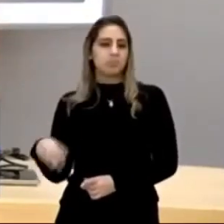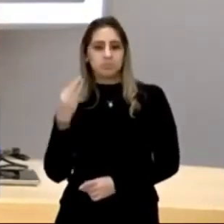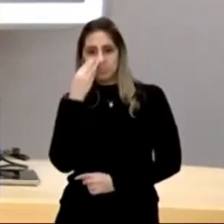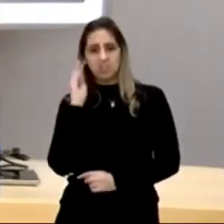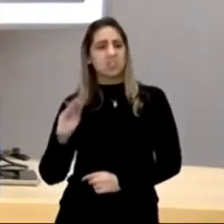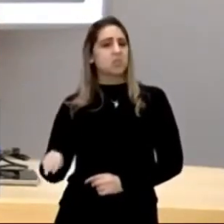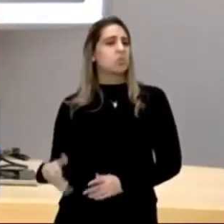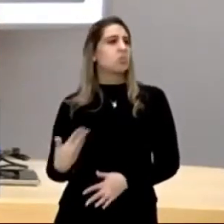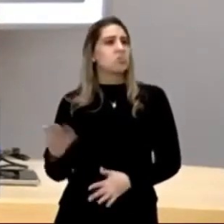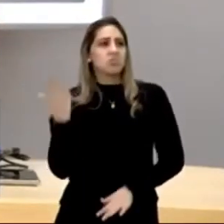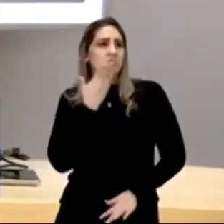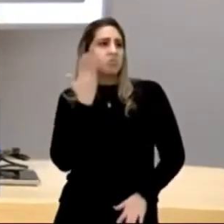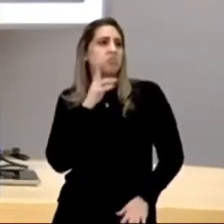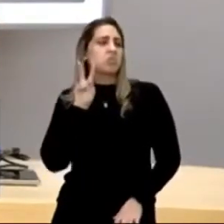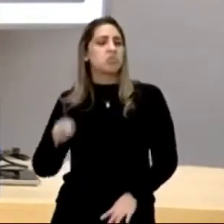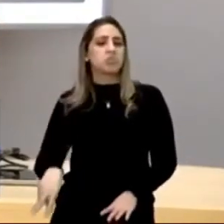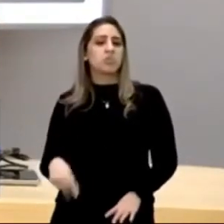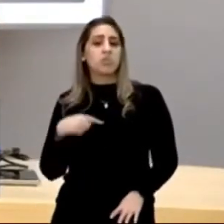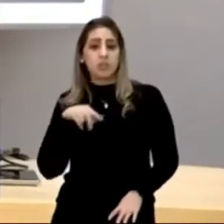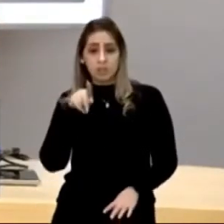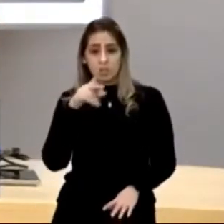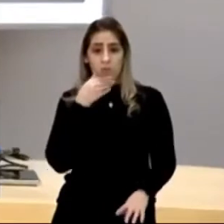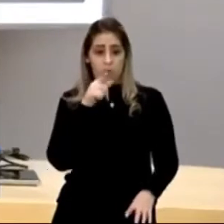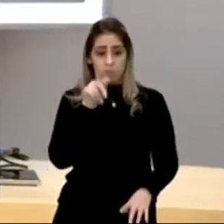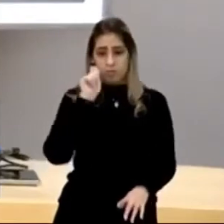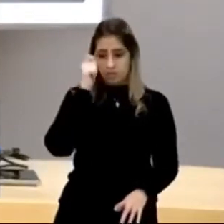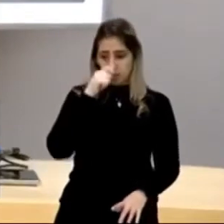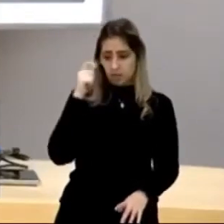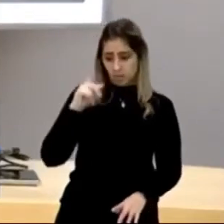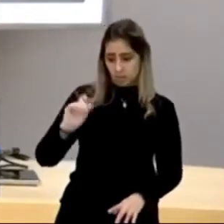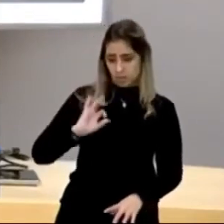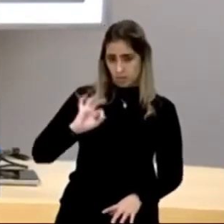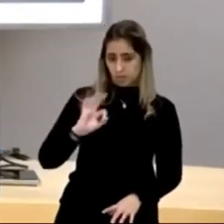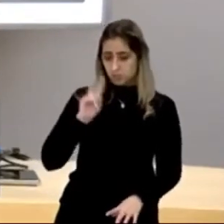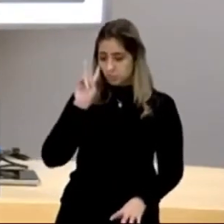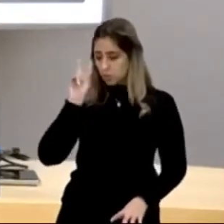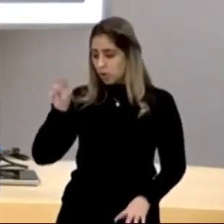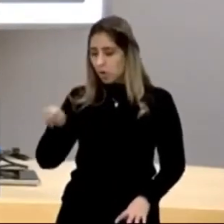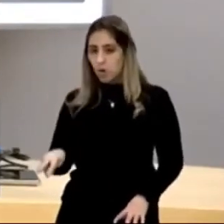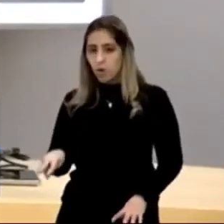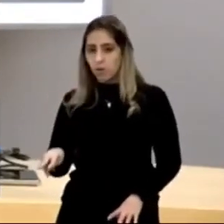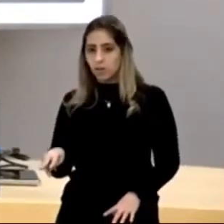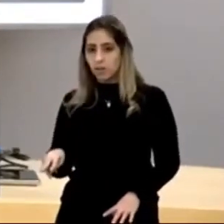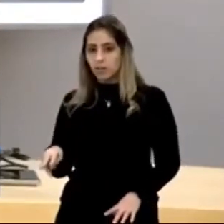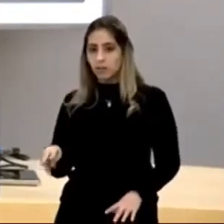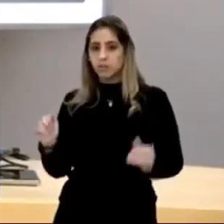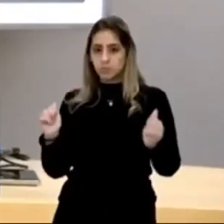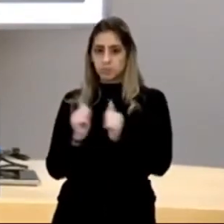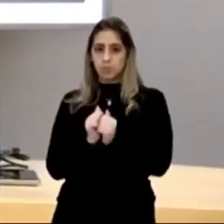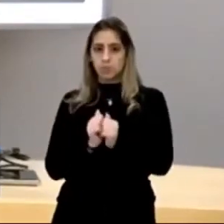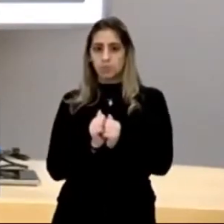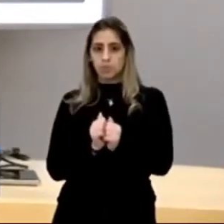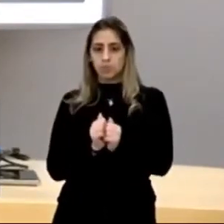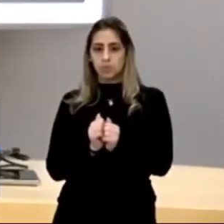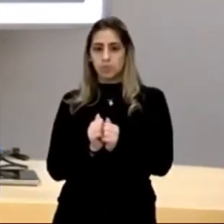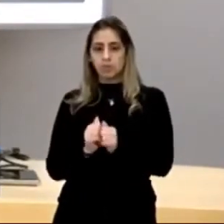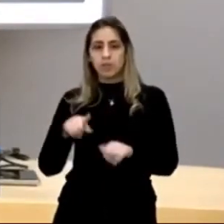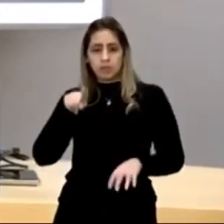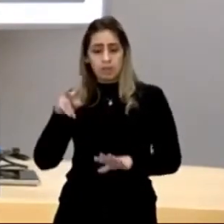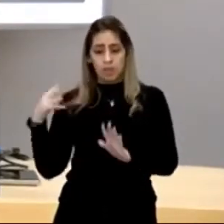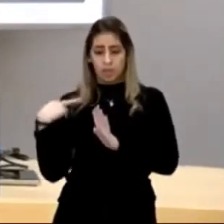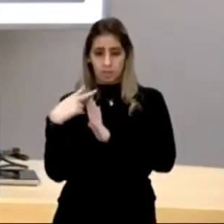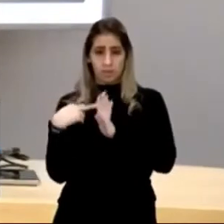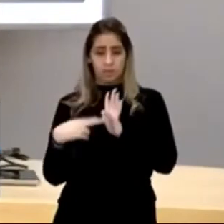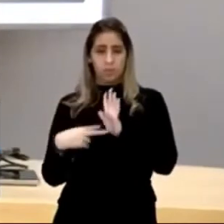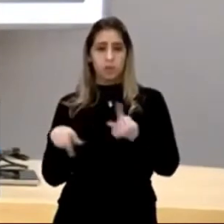investigador, detetive Sherlock Holmes, olha para aquilo, e a gente olha junto, durante a leitura. E aquela